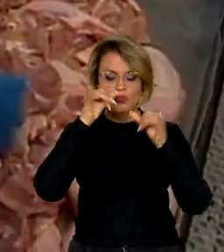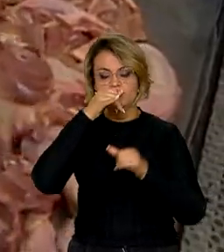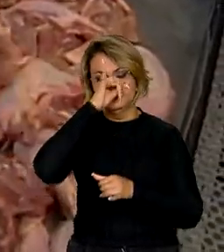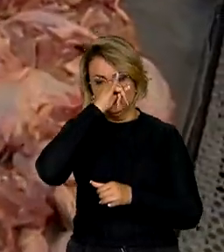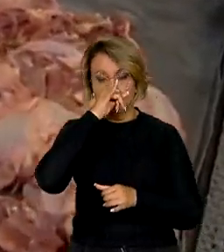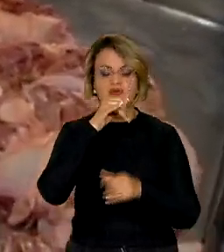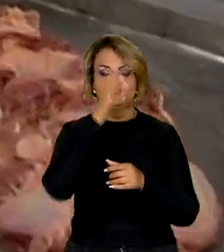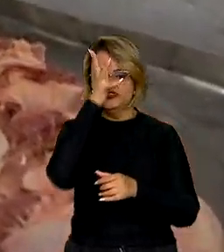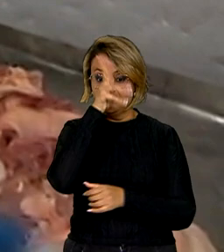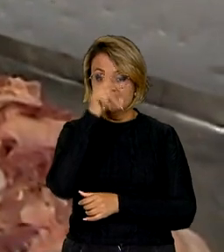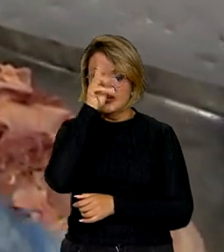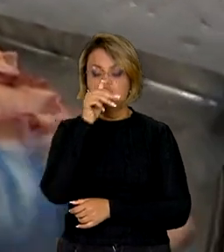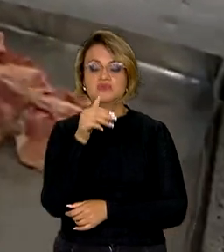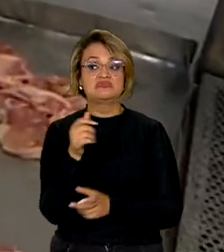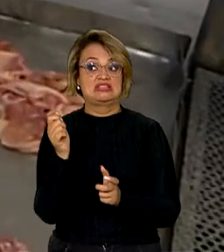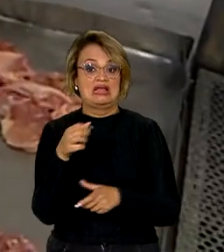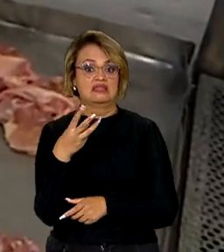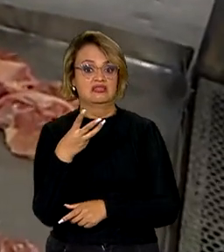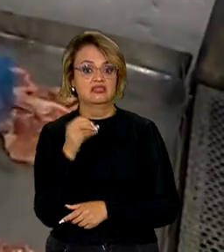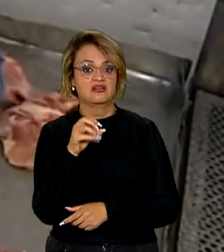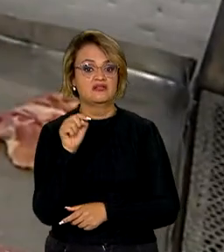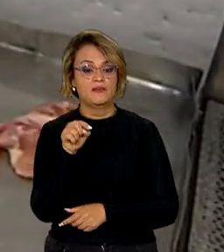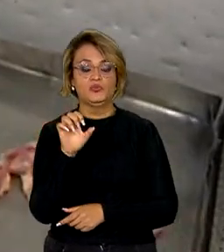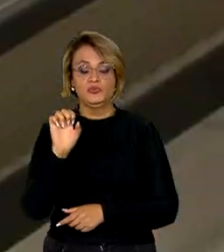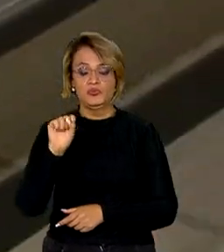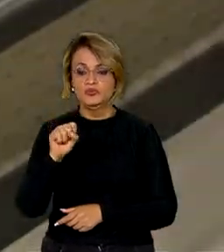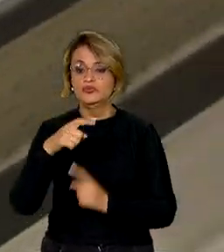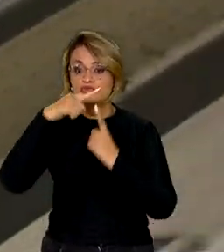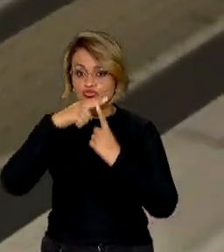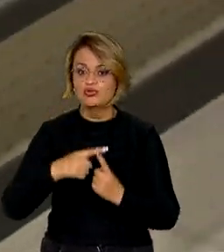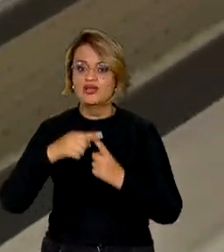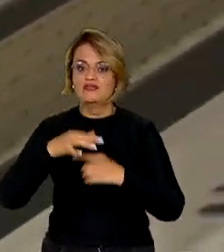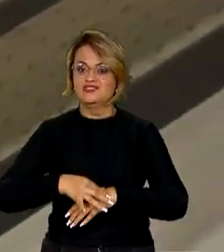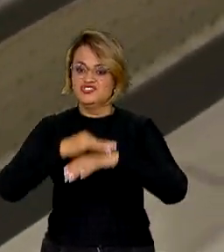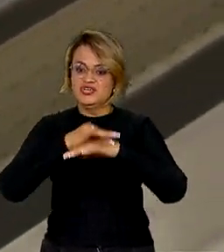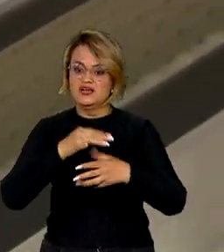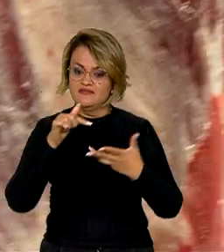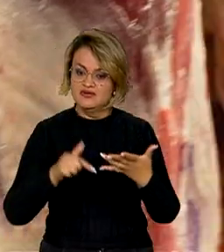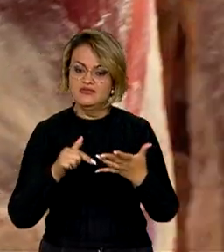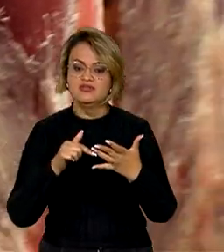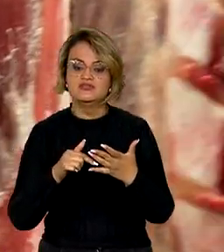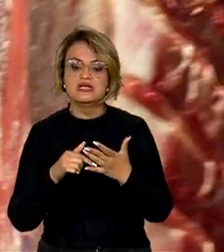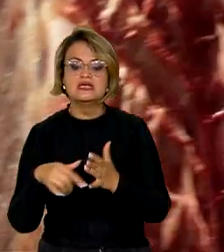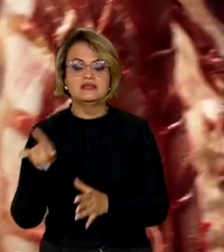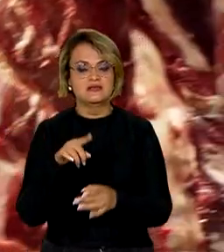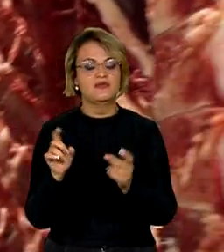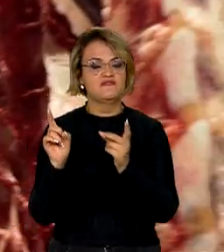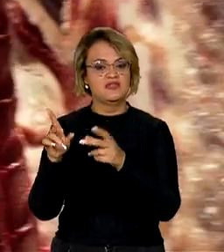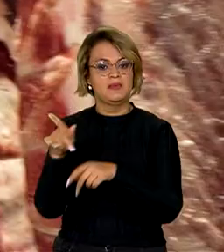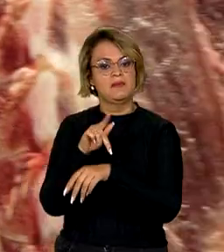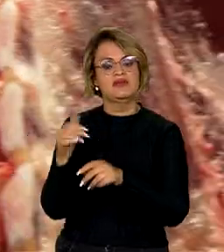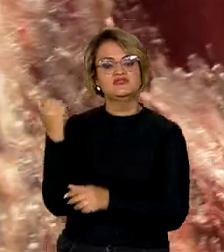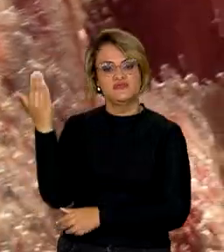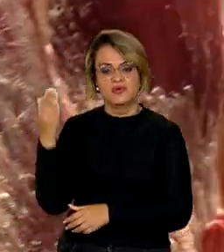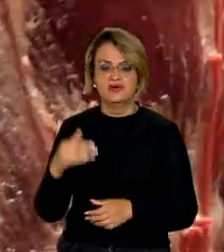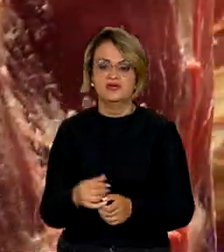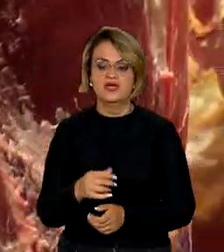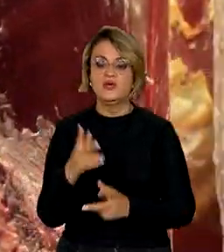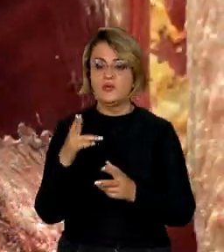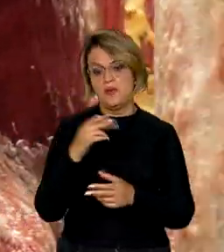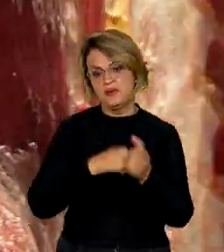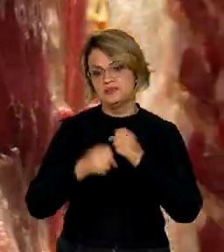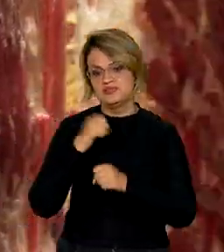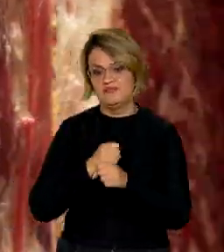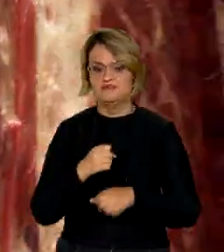esperadas 30,8 milhões de toneladas e recorde também em exportações, como foi no